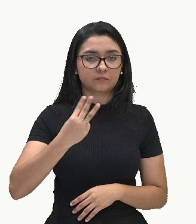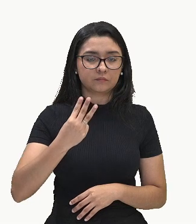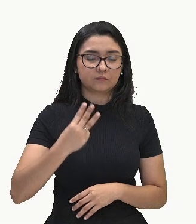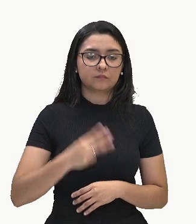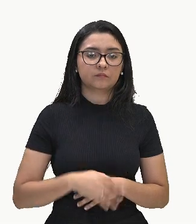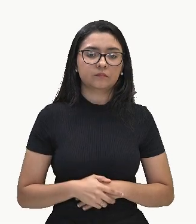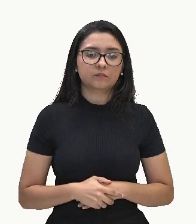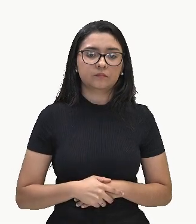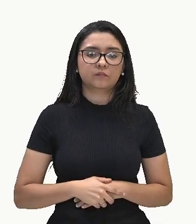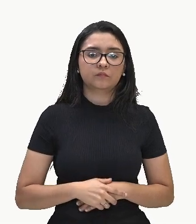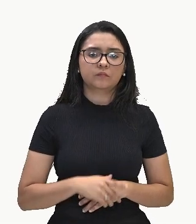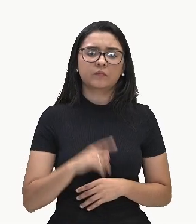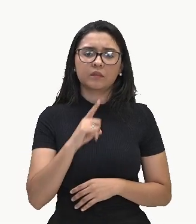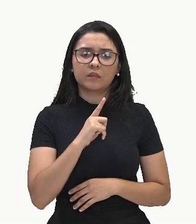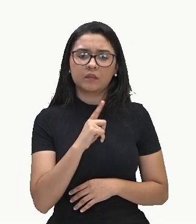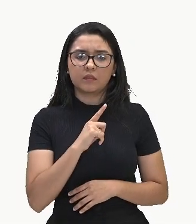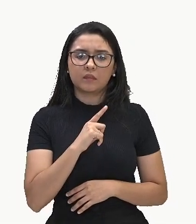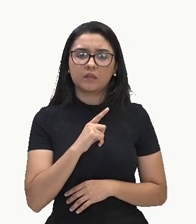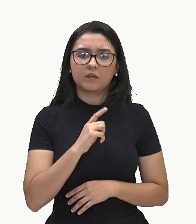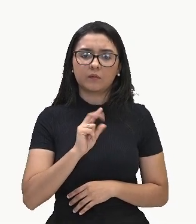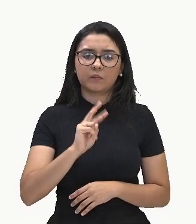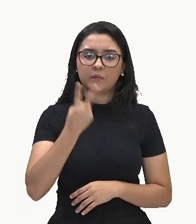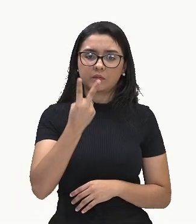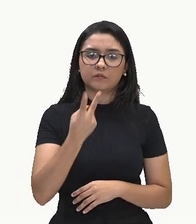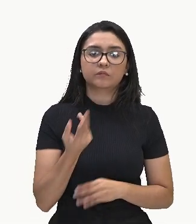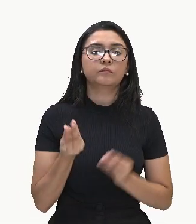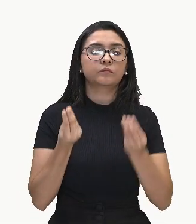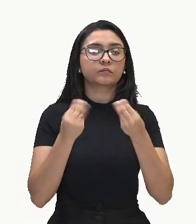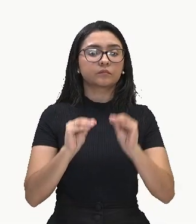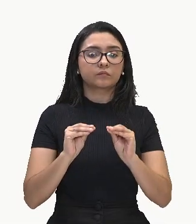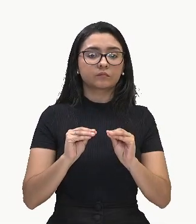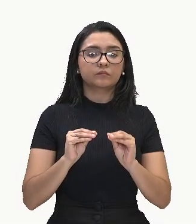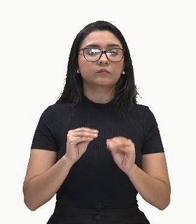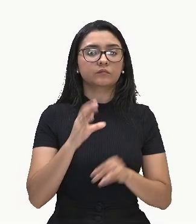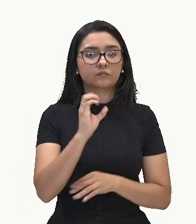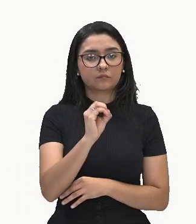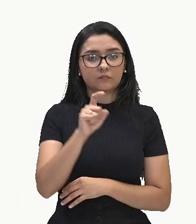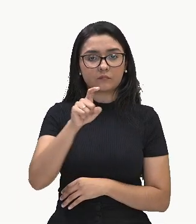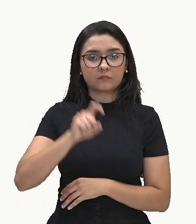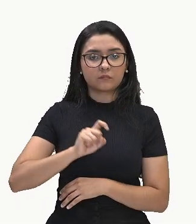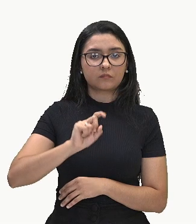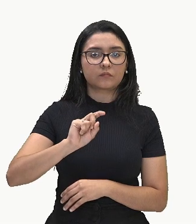Tem algum ao quadrado? Não. Então, eu completo com coeficiente nulo.